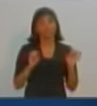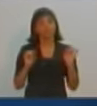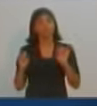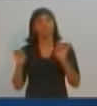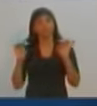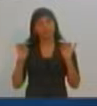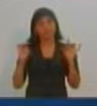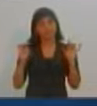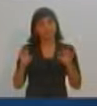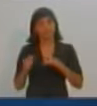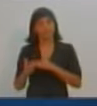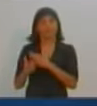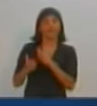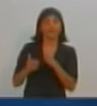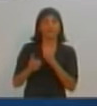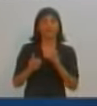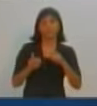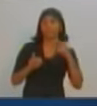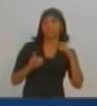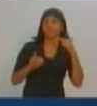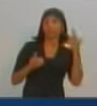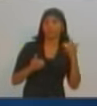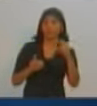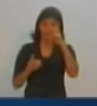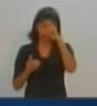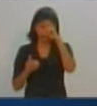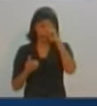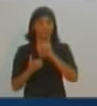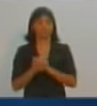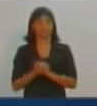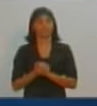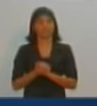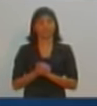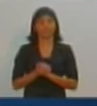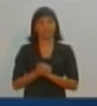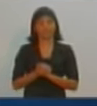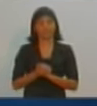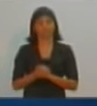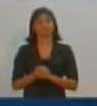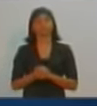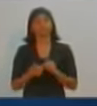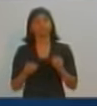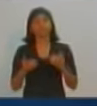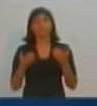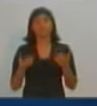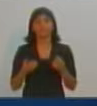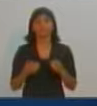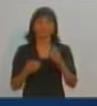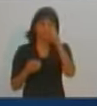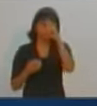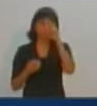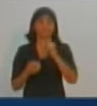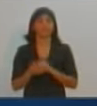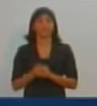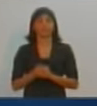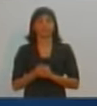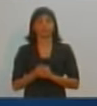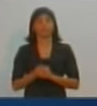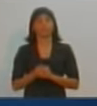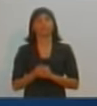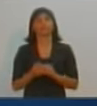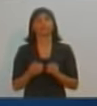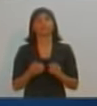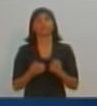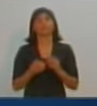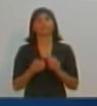de saúde, fazer algum tipo de triagem, para depois ser atendido lá no HR. Ou seja, a Santa Casa, você que está imprudente,